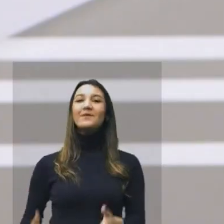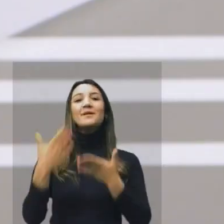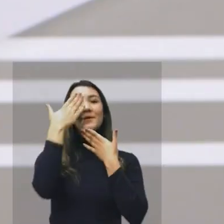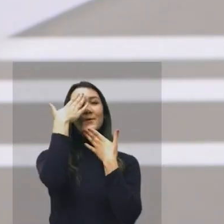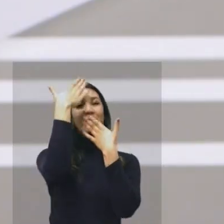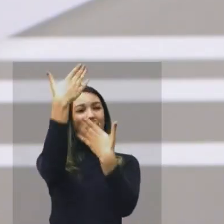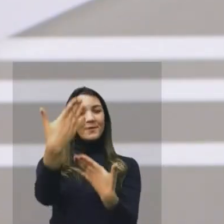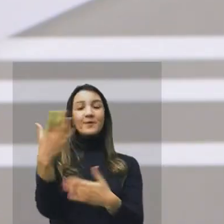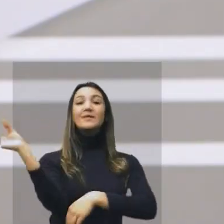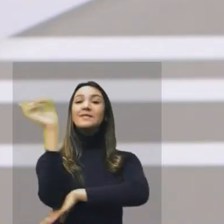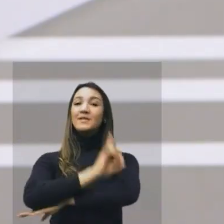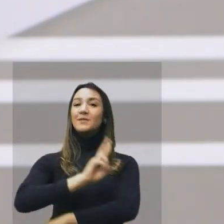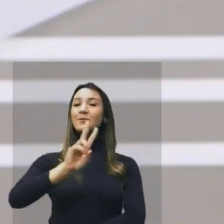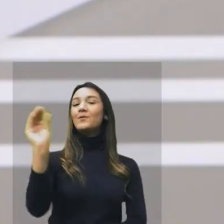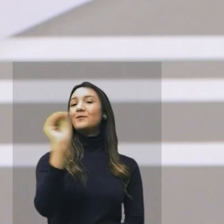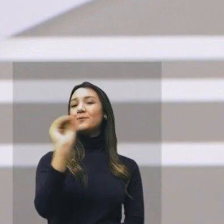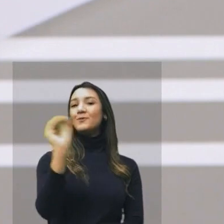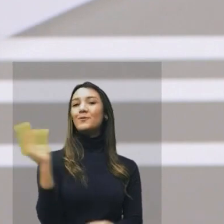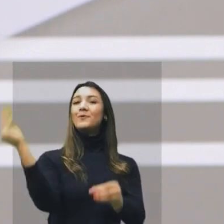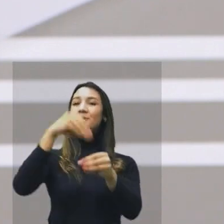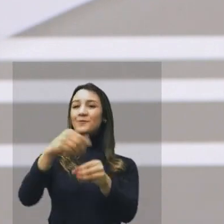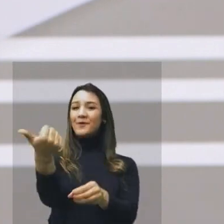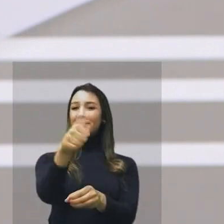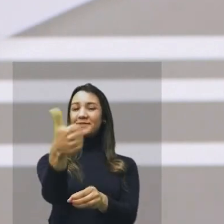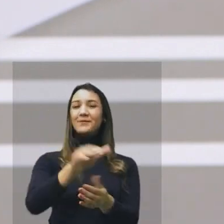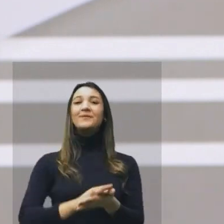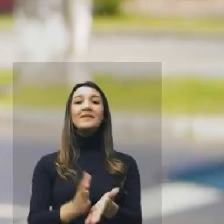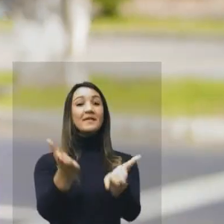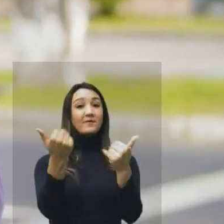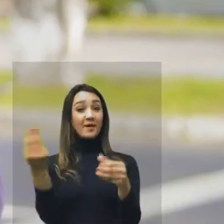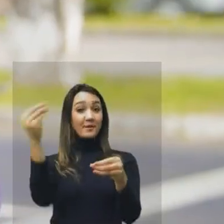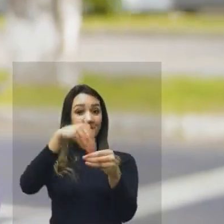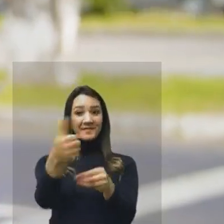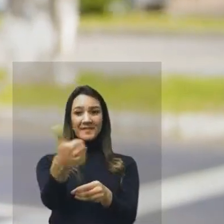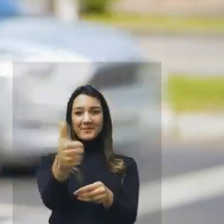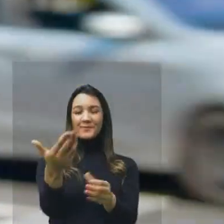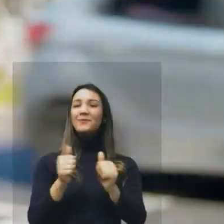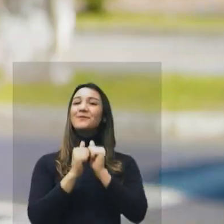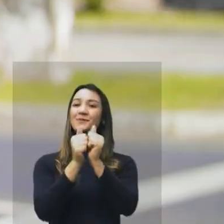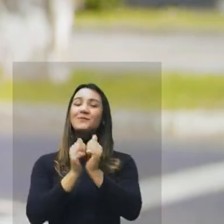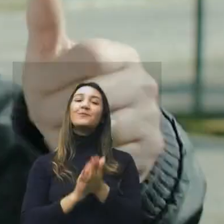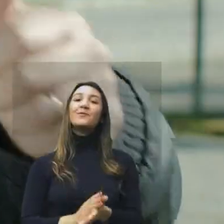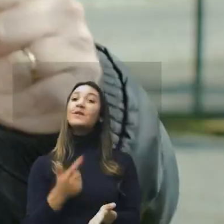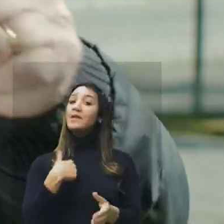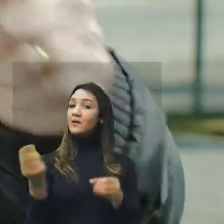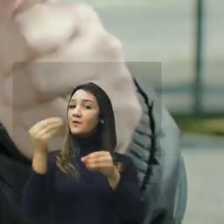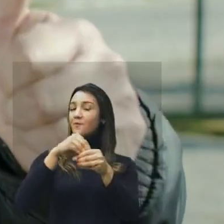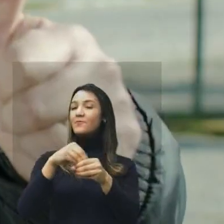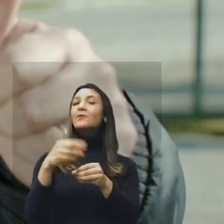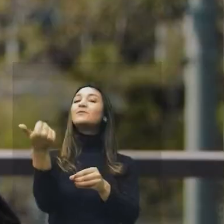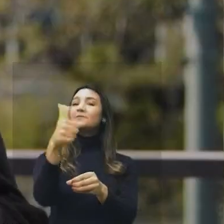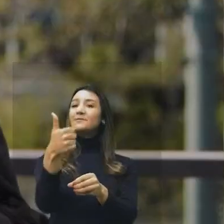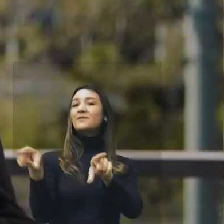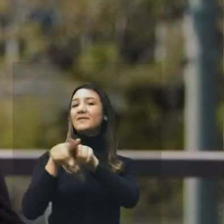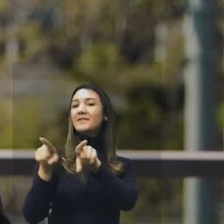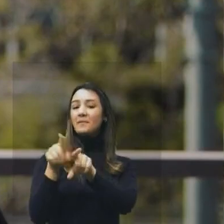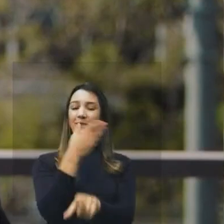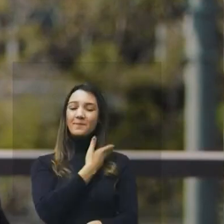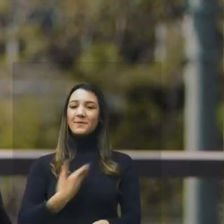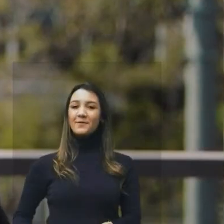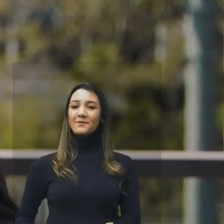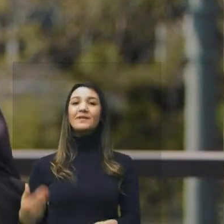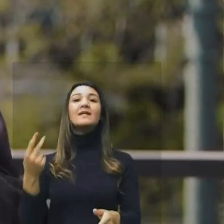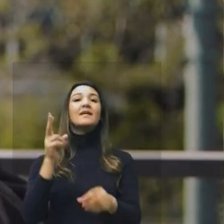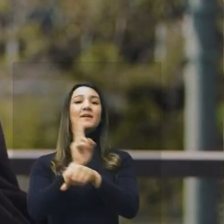Muito obrigado e no dia 2 de outubro, vote Reis, vote 11 Vem com 11, vem com Reis Eu vou de 11, tchê Reis para